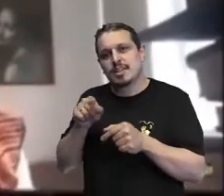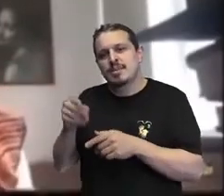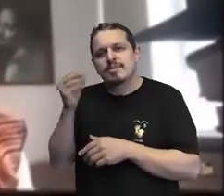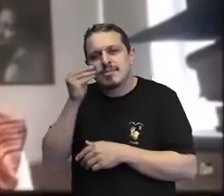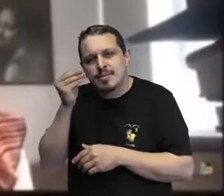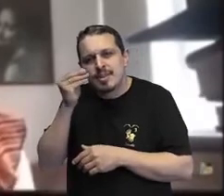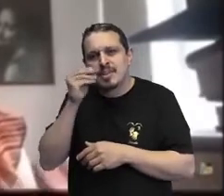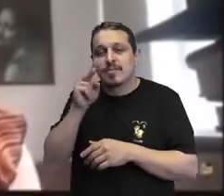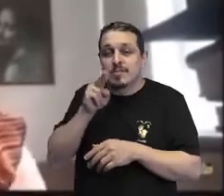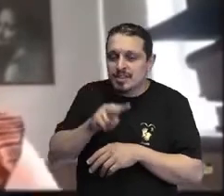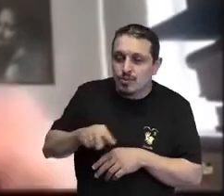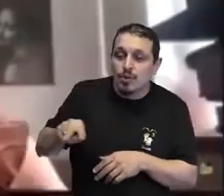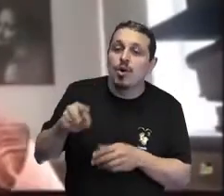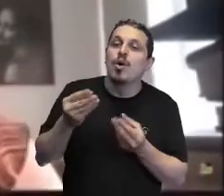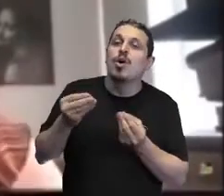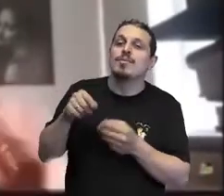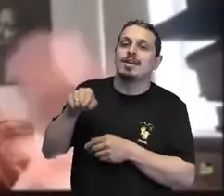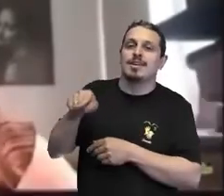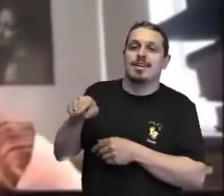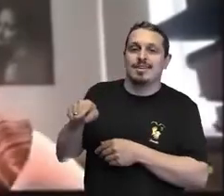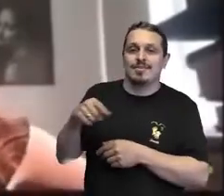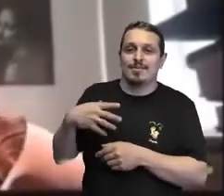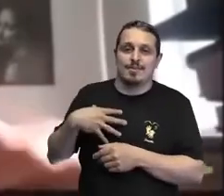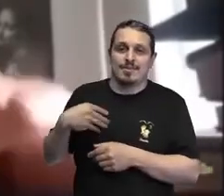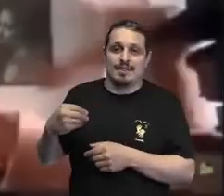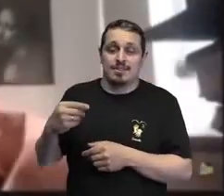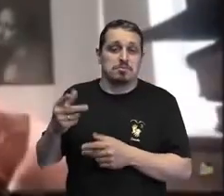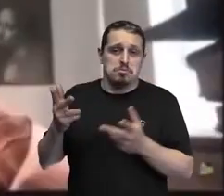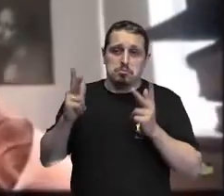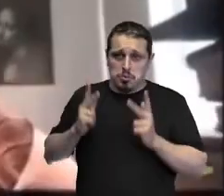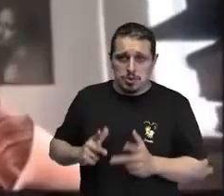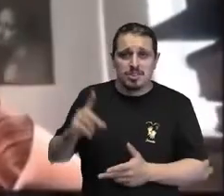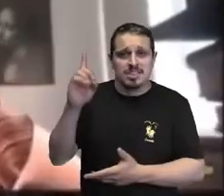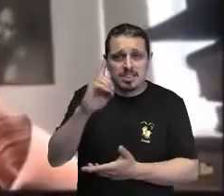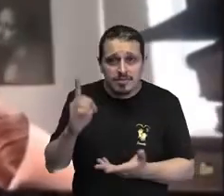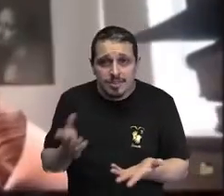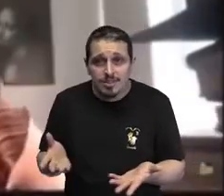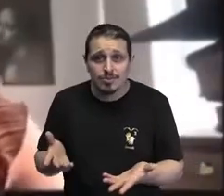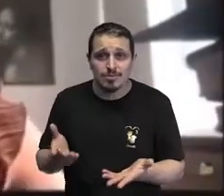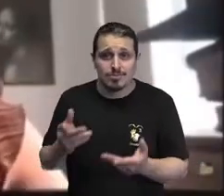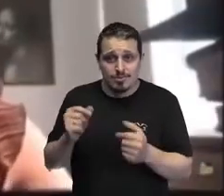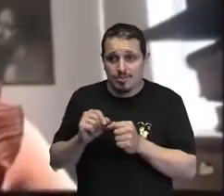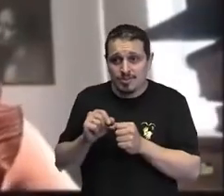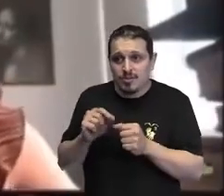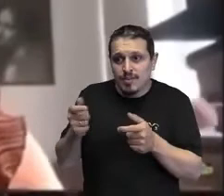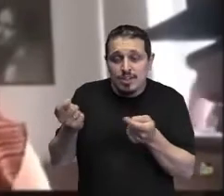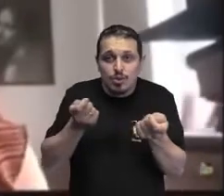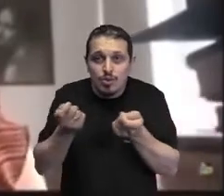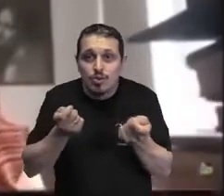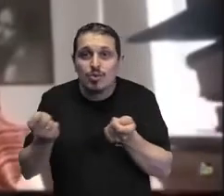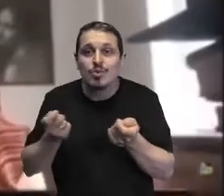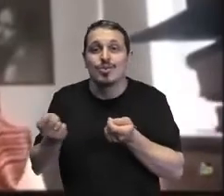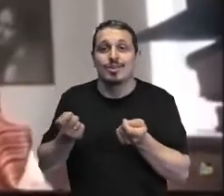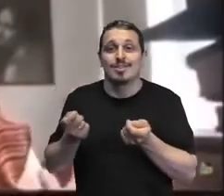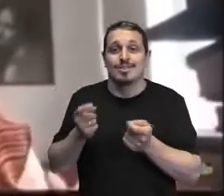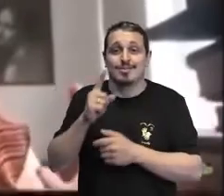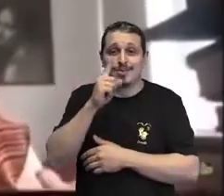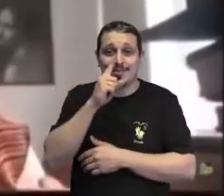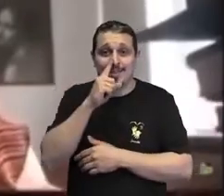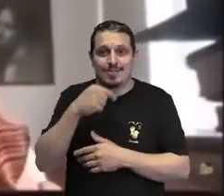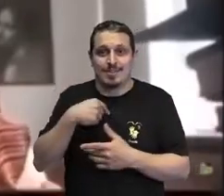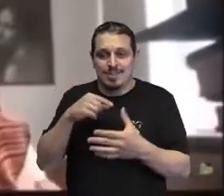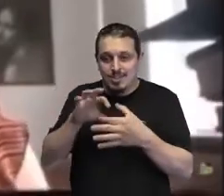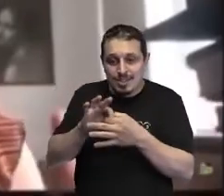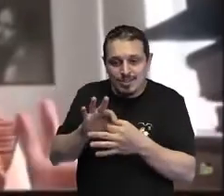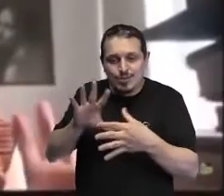filhos com necessidades especiais, então você quer, tudo tem que estar sob o seu controle, e é muito difícil você abrir mão disso, né,